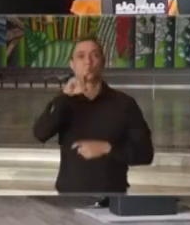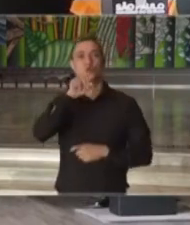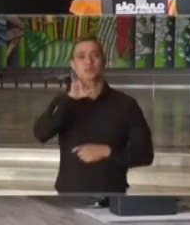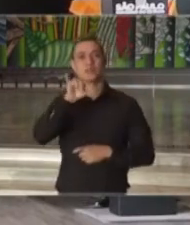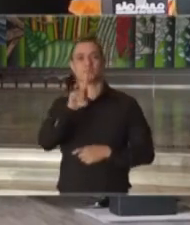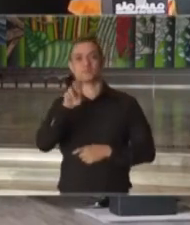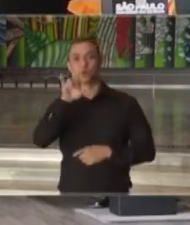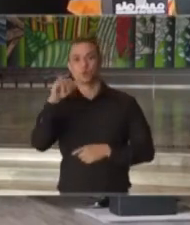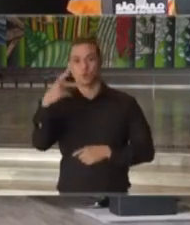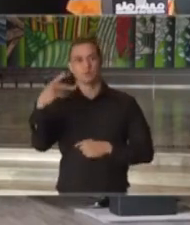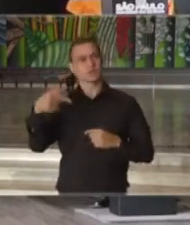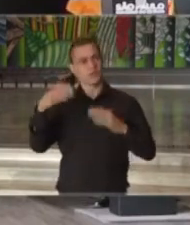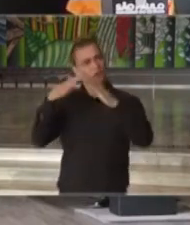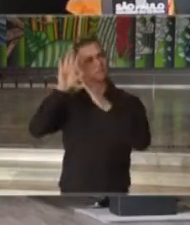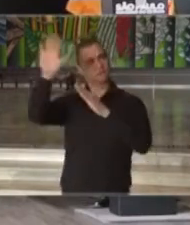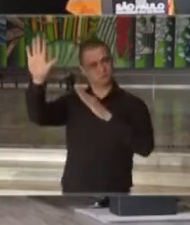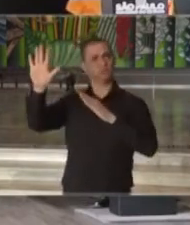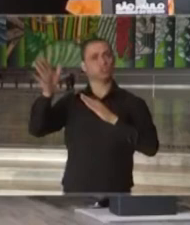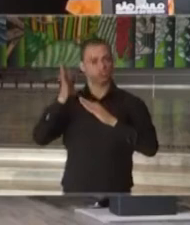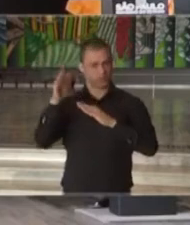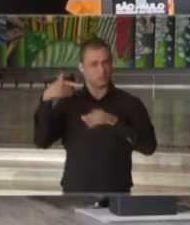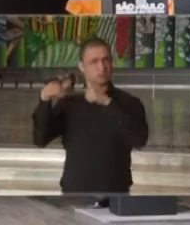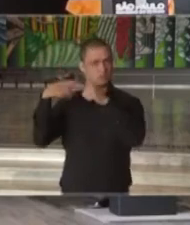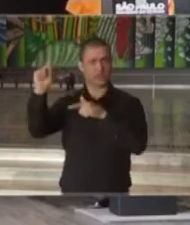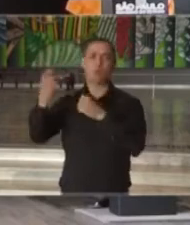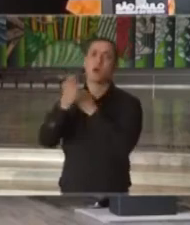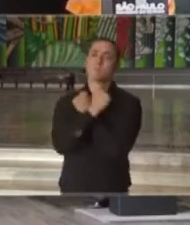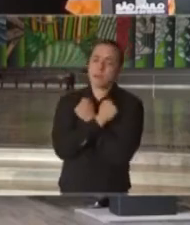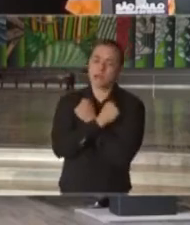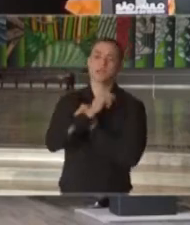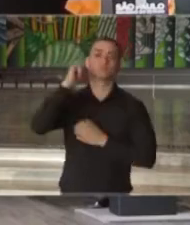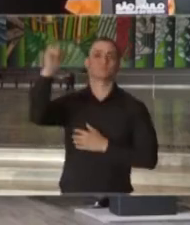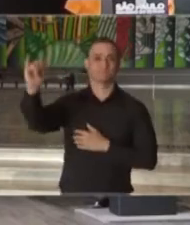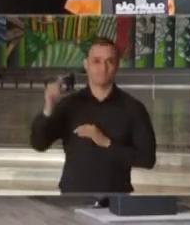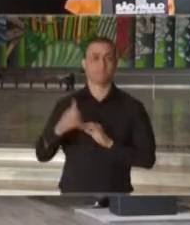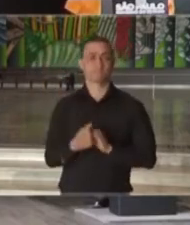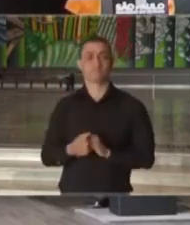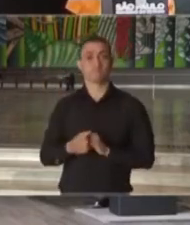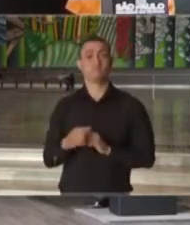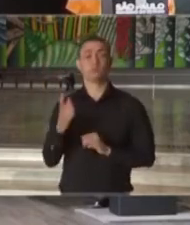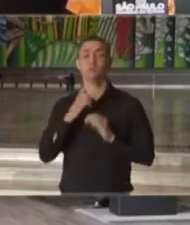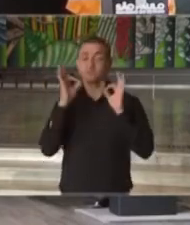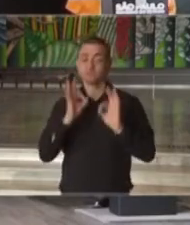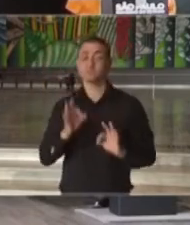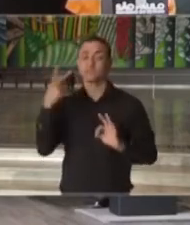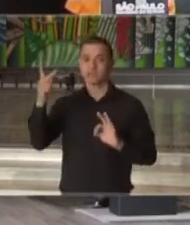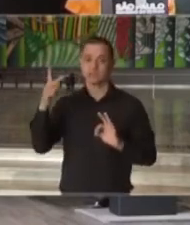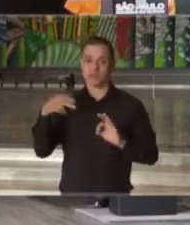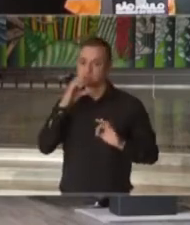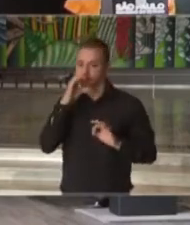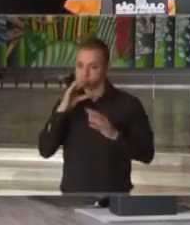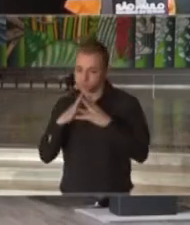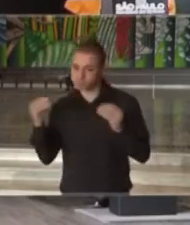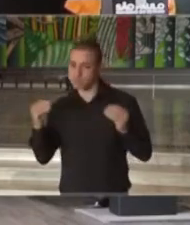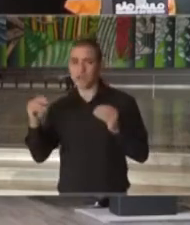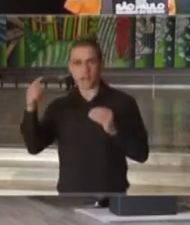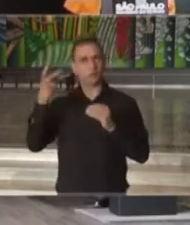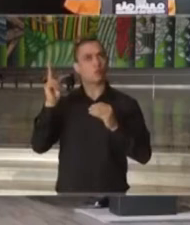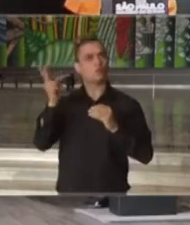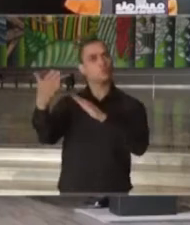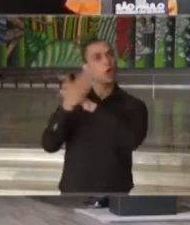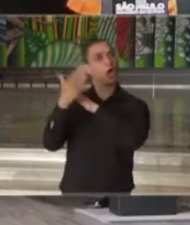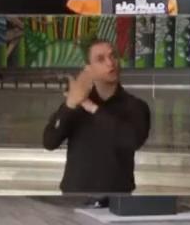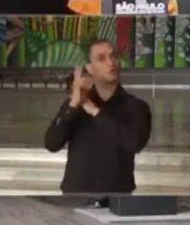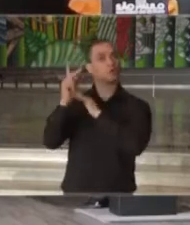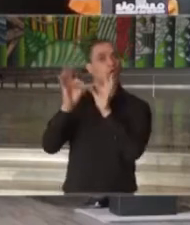nos assistindo agora em casa, que envio um abraço afetuoso e a certeza da sua pronta recuperação. Ele continua nos ajudando